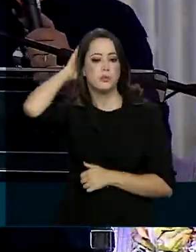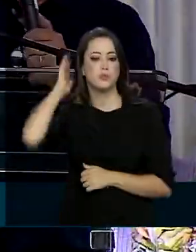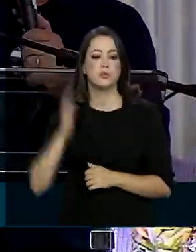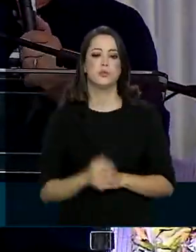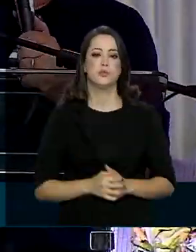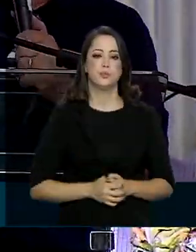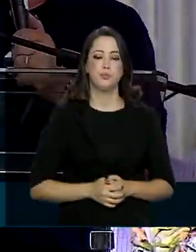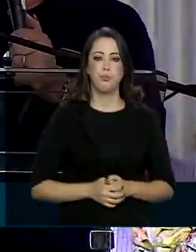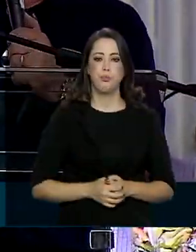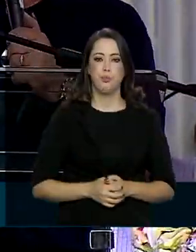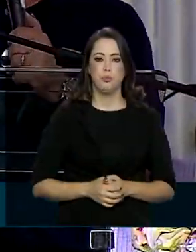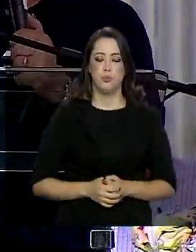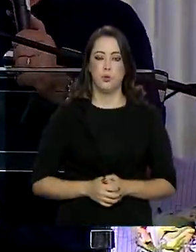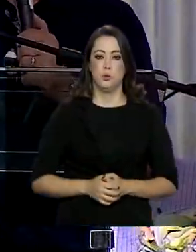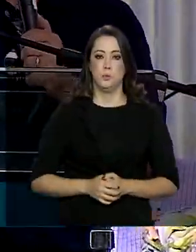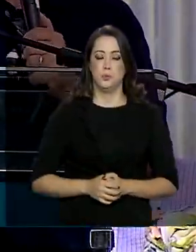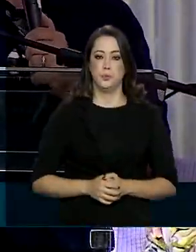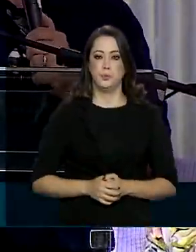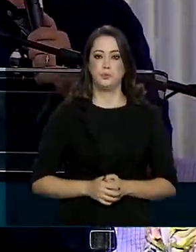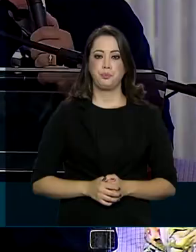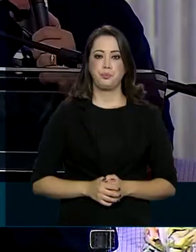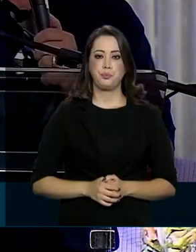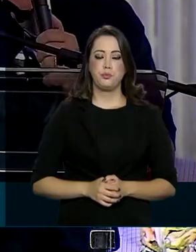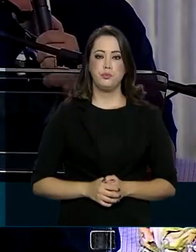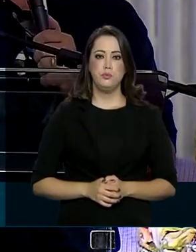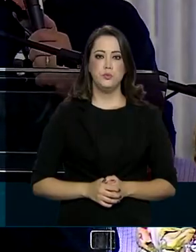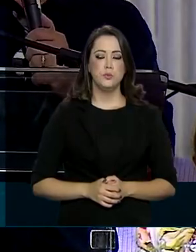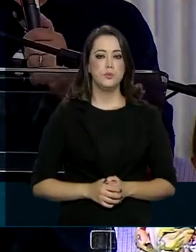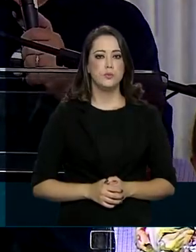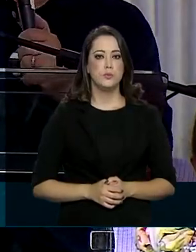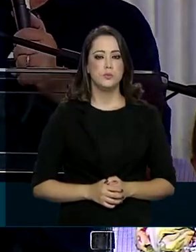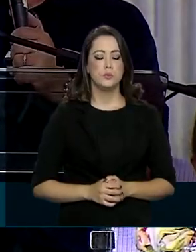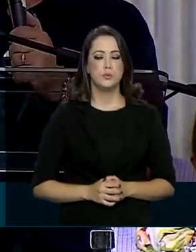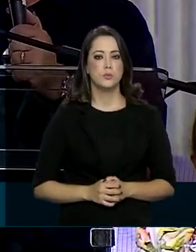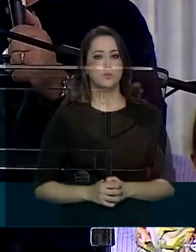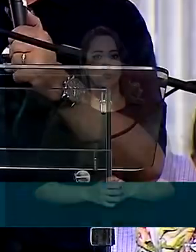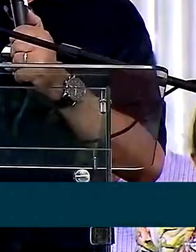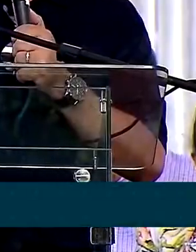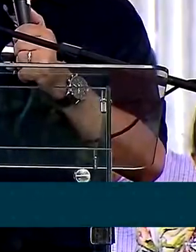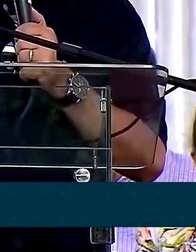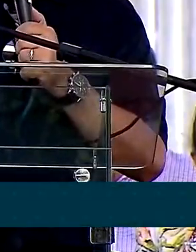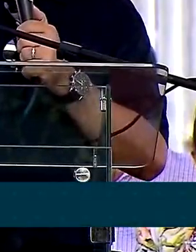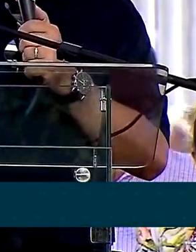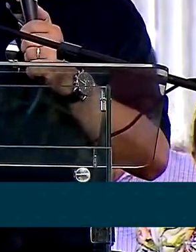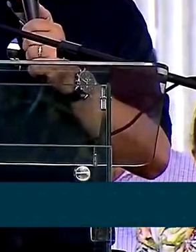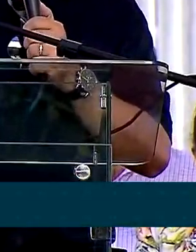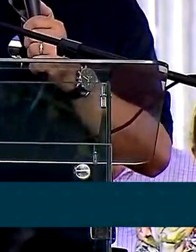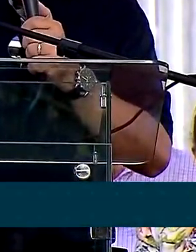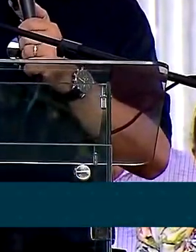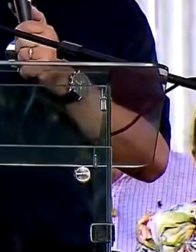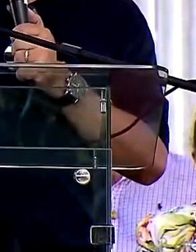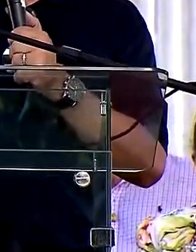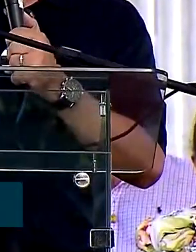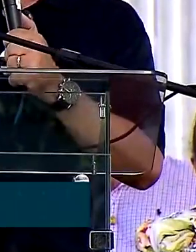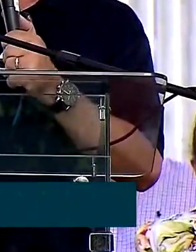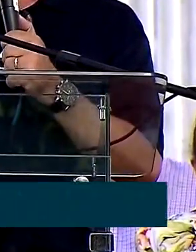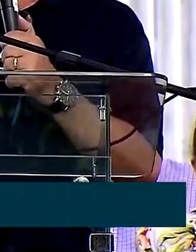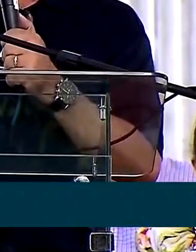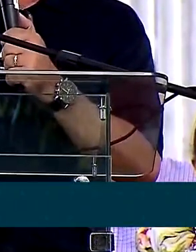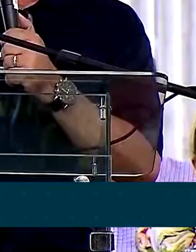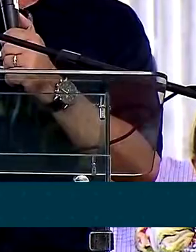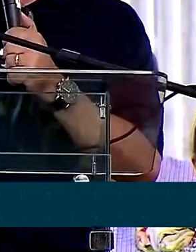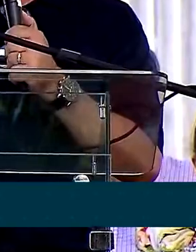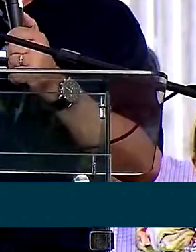obra é relevante, é importante, é essencial para o desenvolvimento do turismo, para o desenvolvimento do comércio,